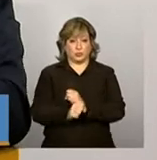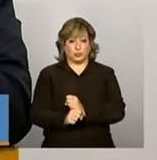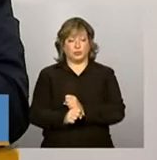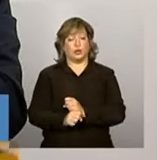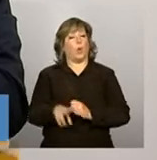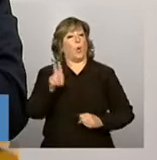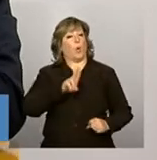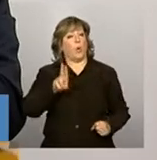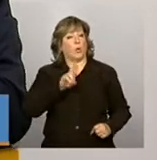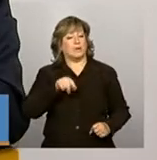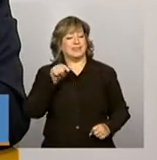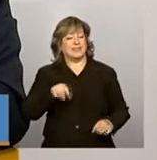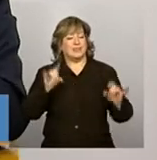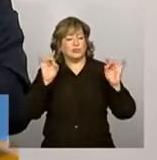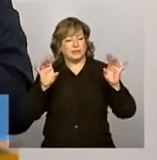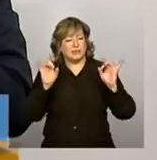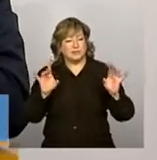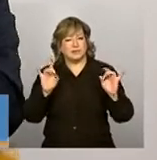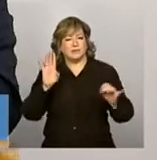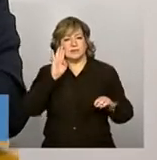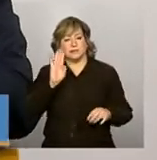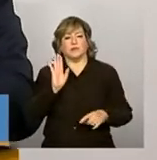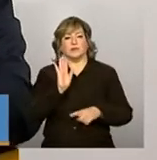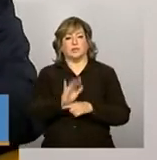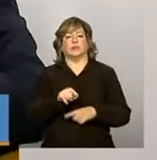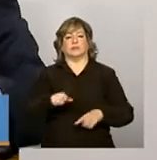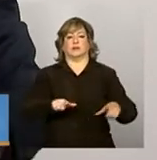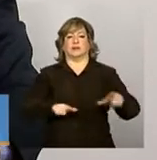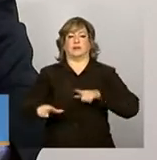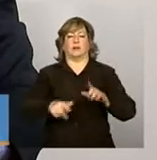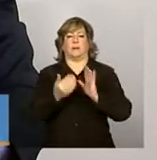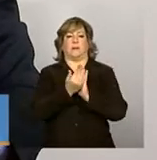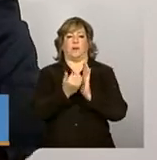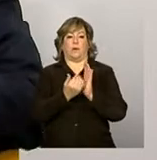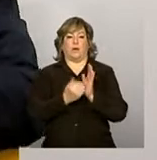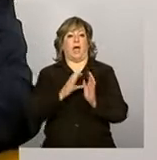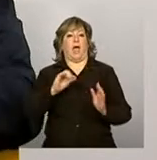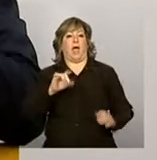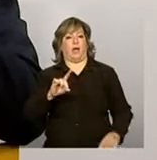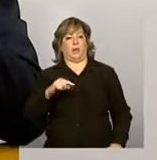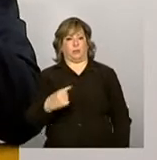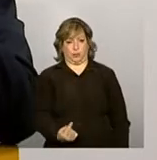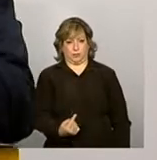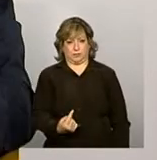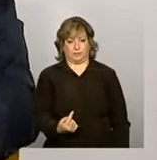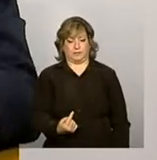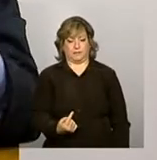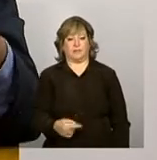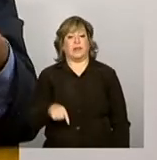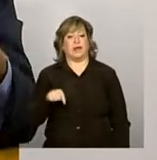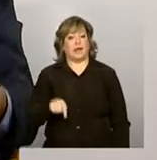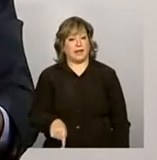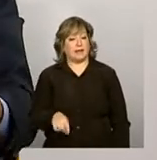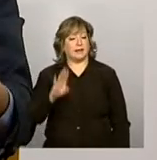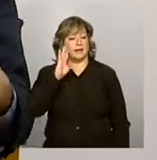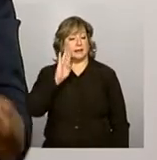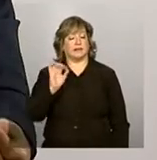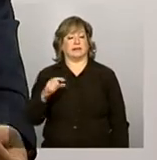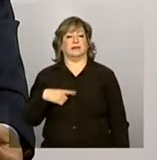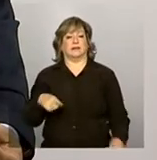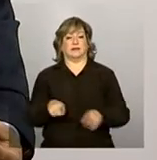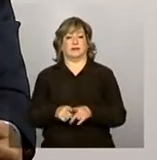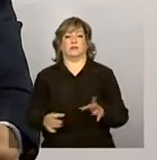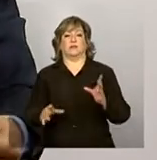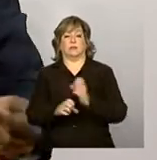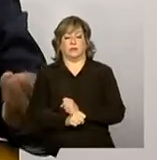usados exclusivamente na gestão do programa e do Cadastro Único. Uma vez que eles são destinados para viabilizar a gestão